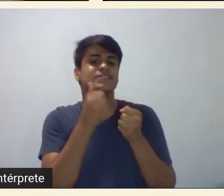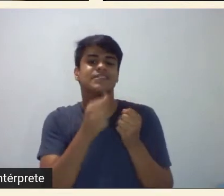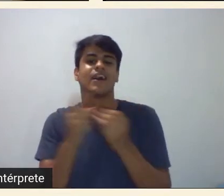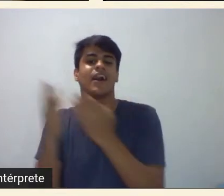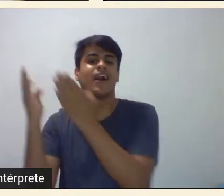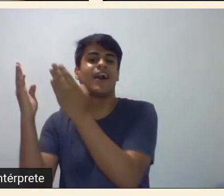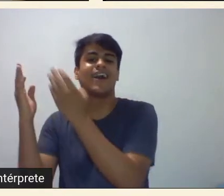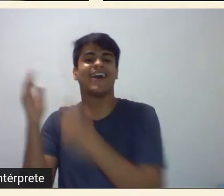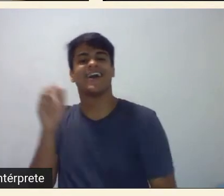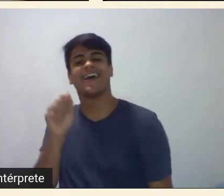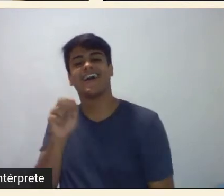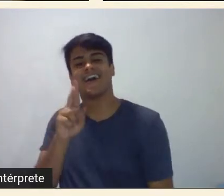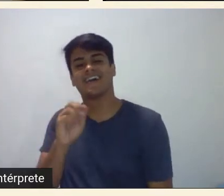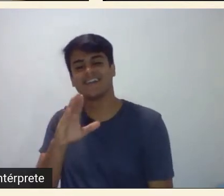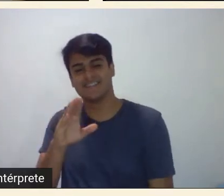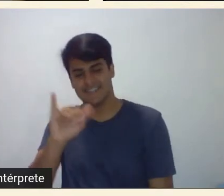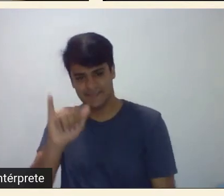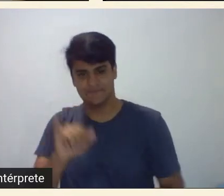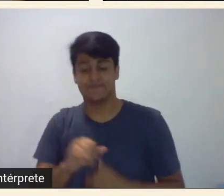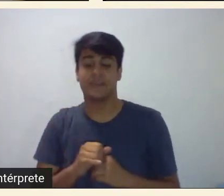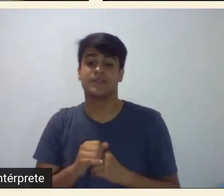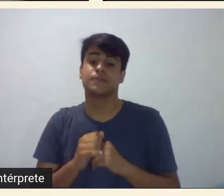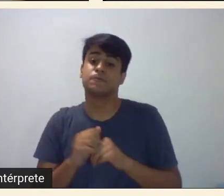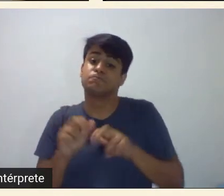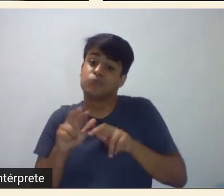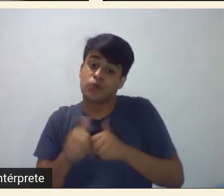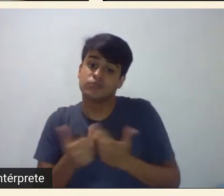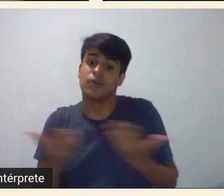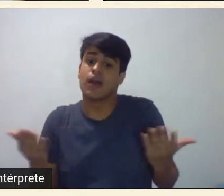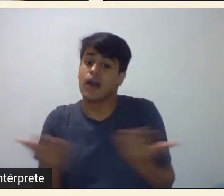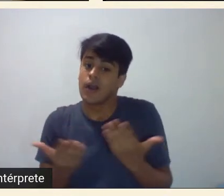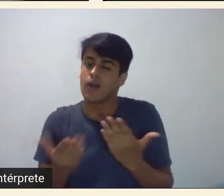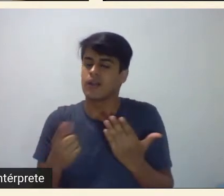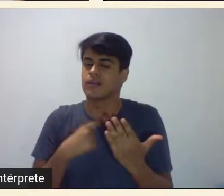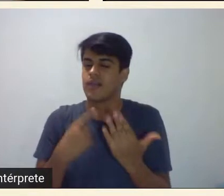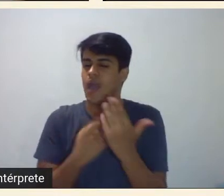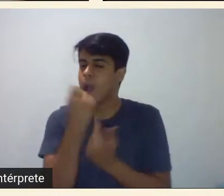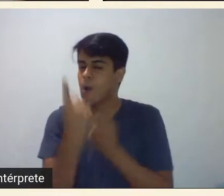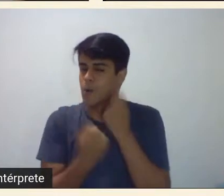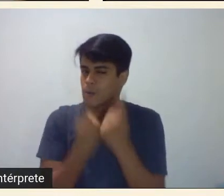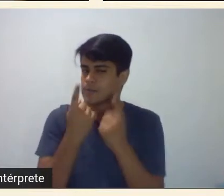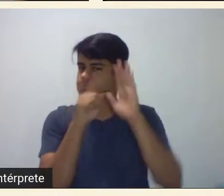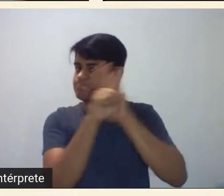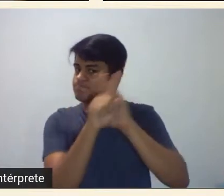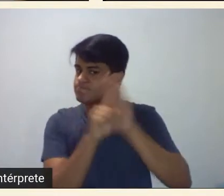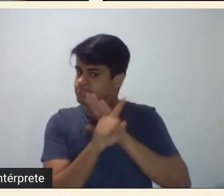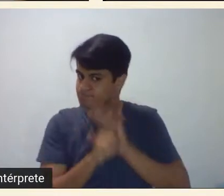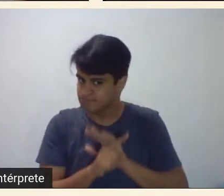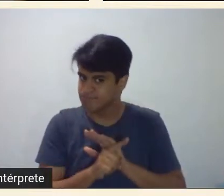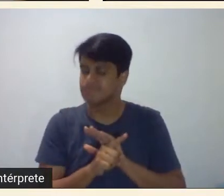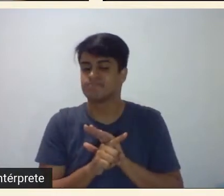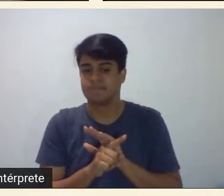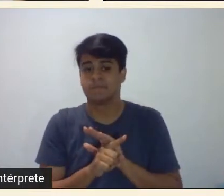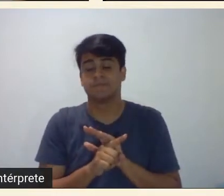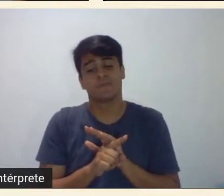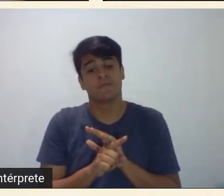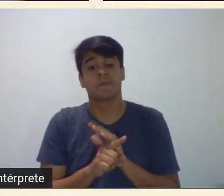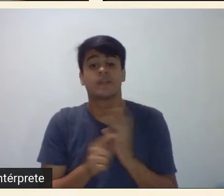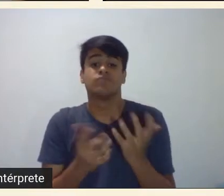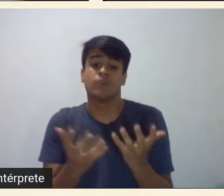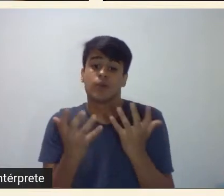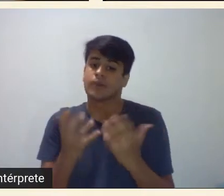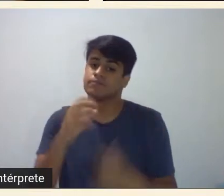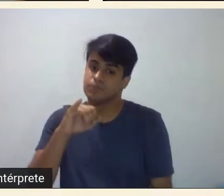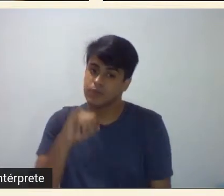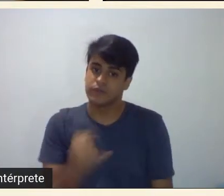momento eu vou levantar algumas provocações e eu gostaria de perguntar